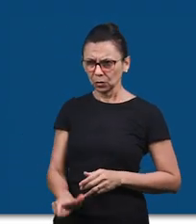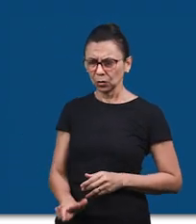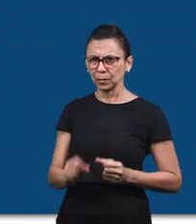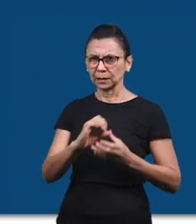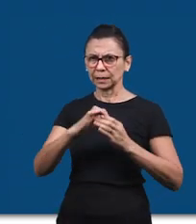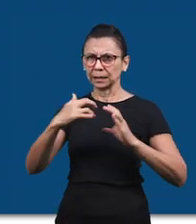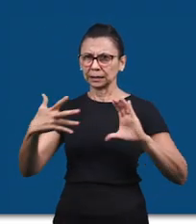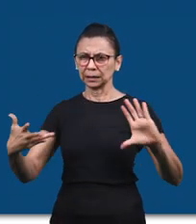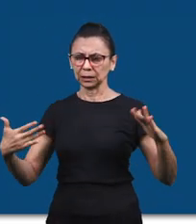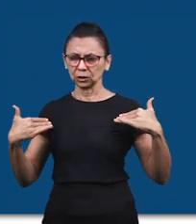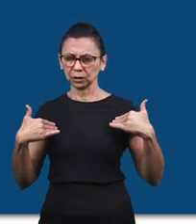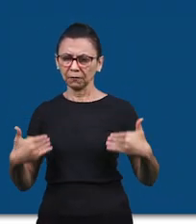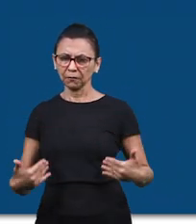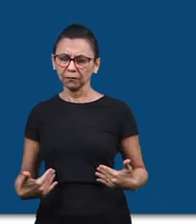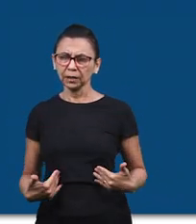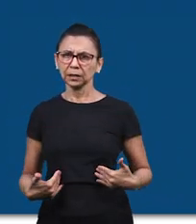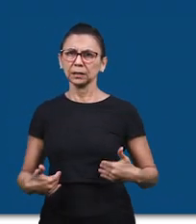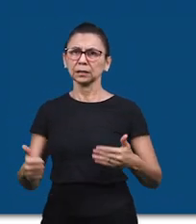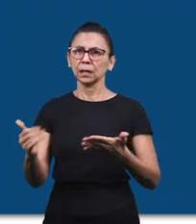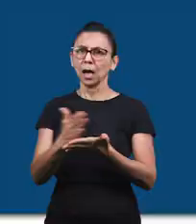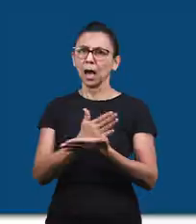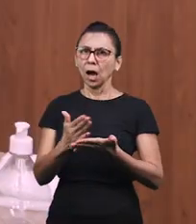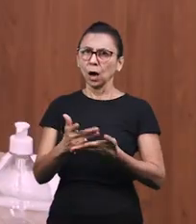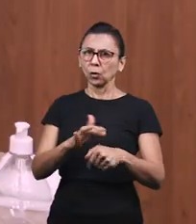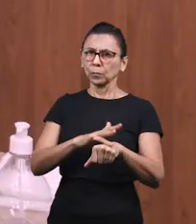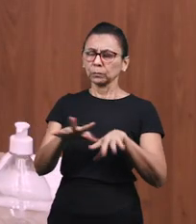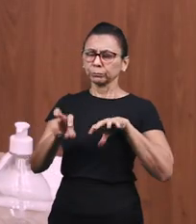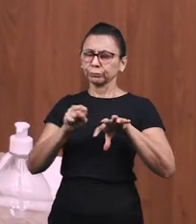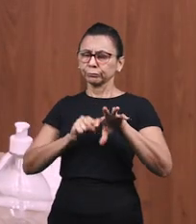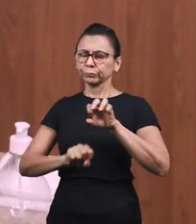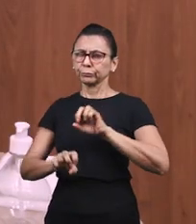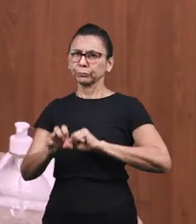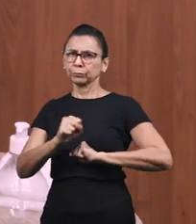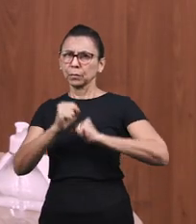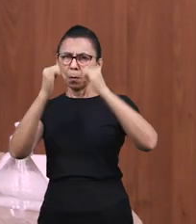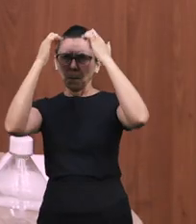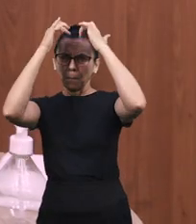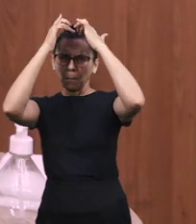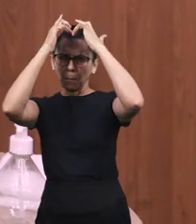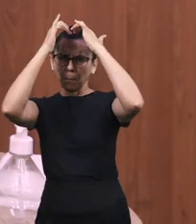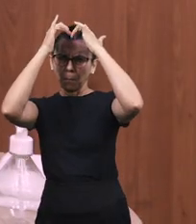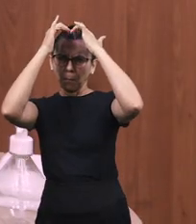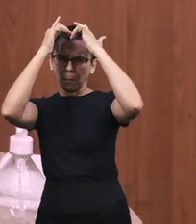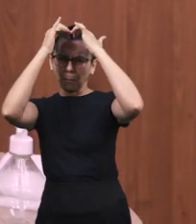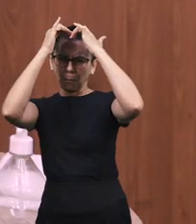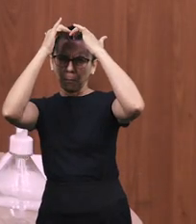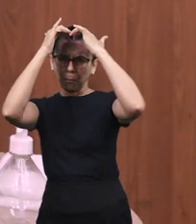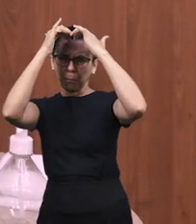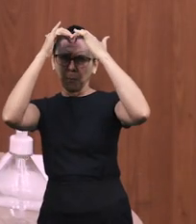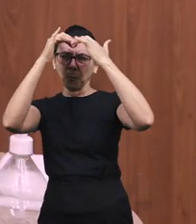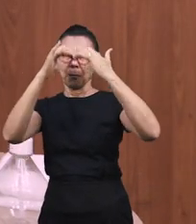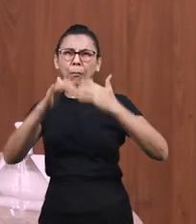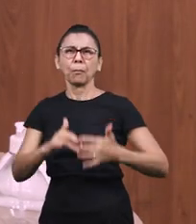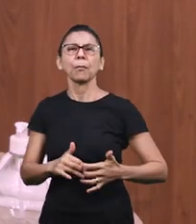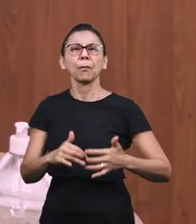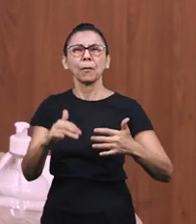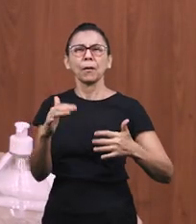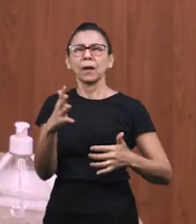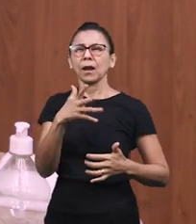singulares, propensão a alguma doenças, atraso no desenvolvimento motor e a principal